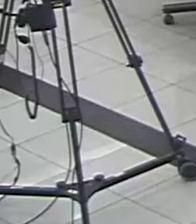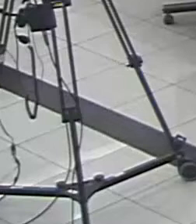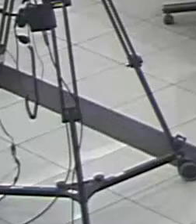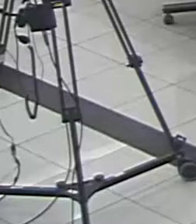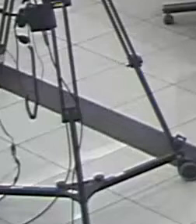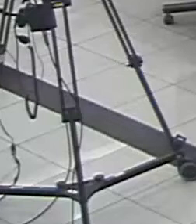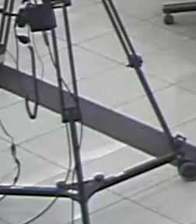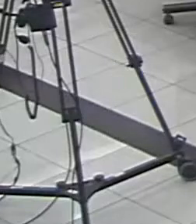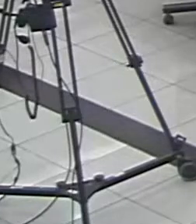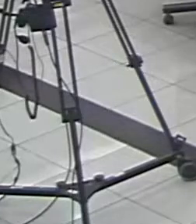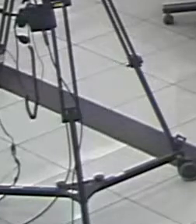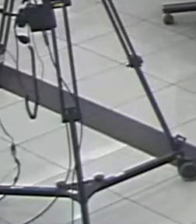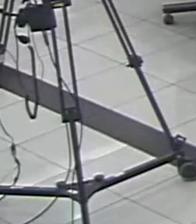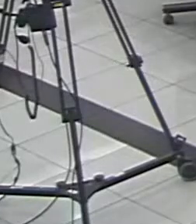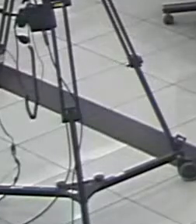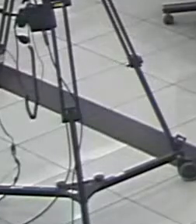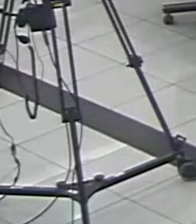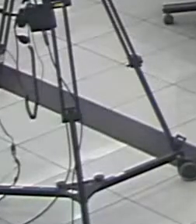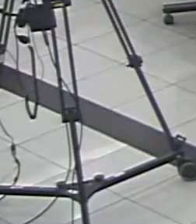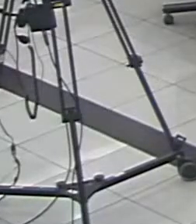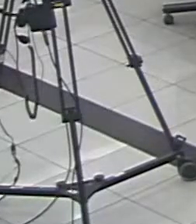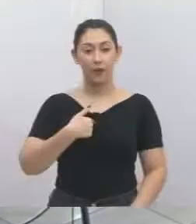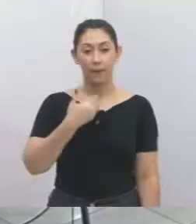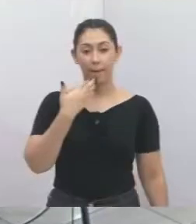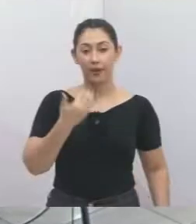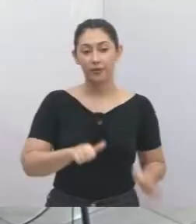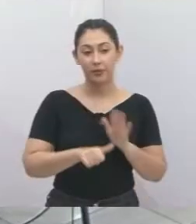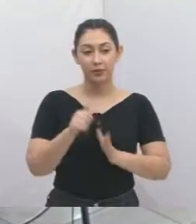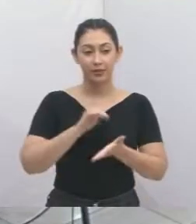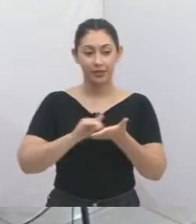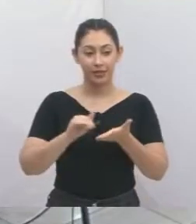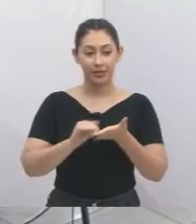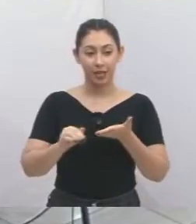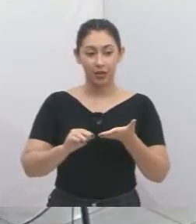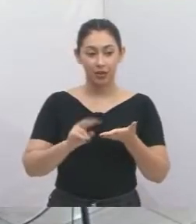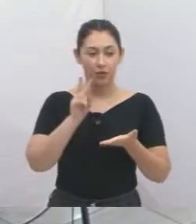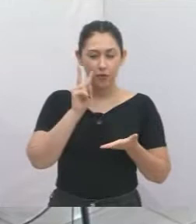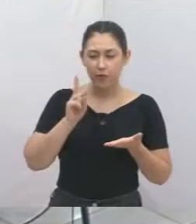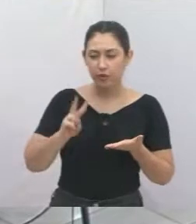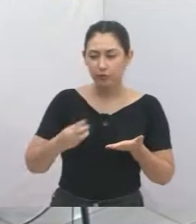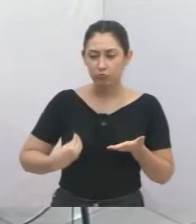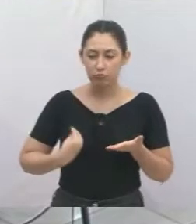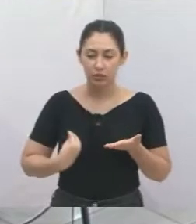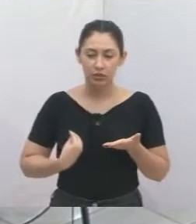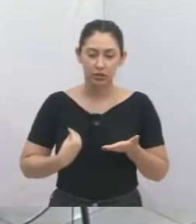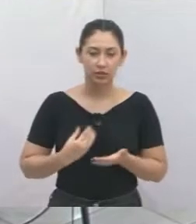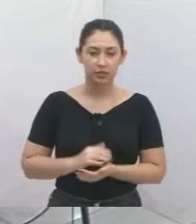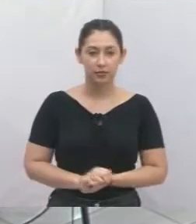Retomando a sessão, peço ao primeiro secretário que faça a verificação de presentes.